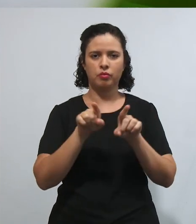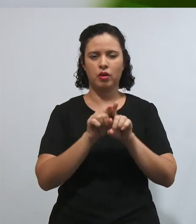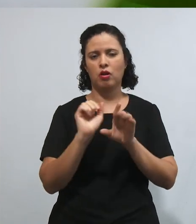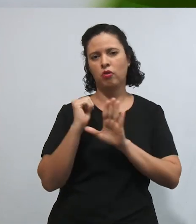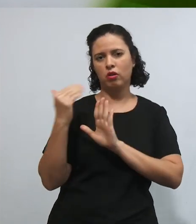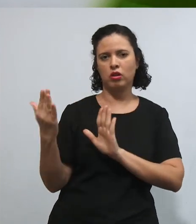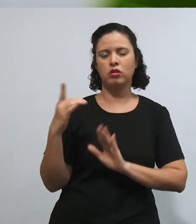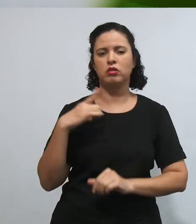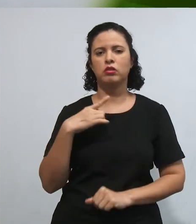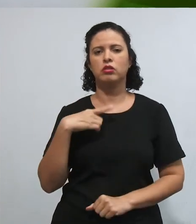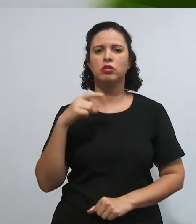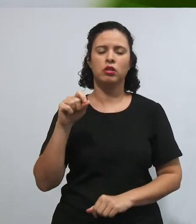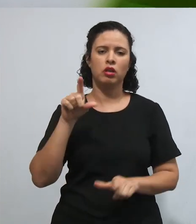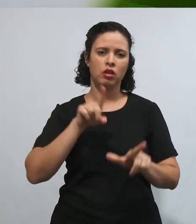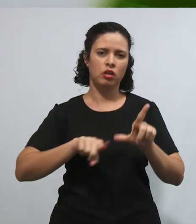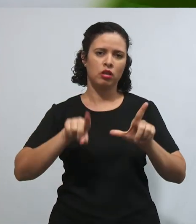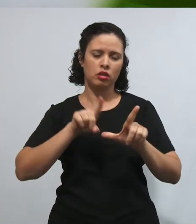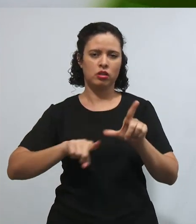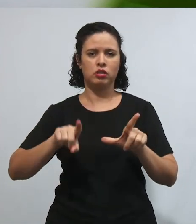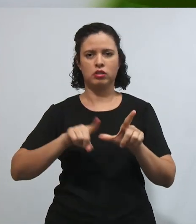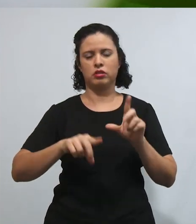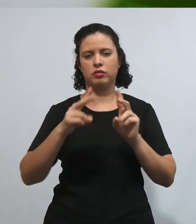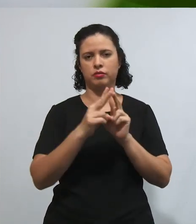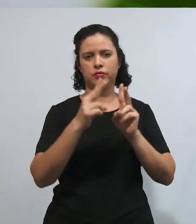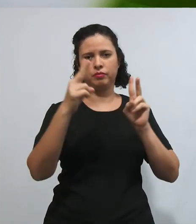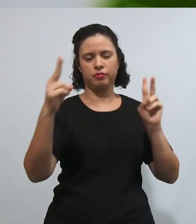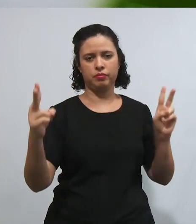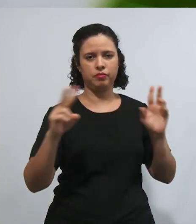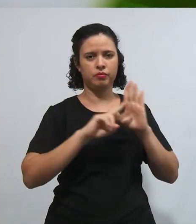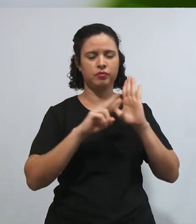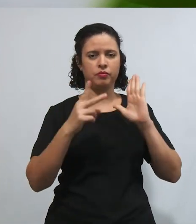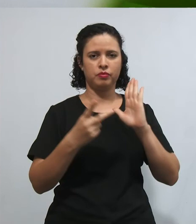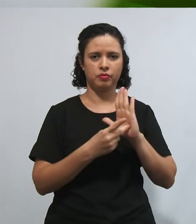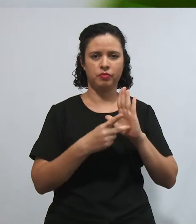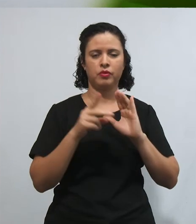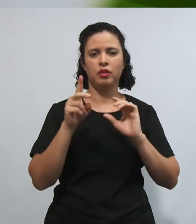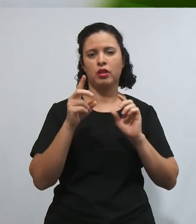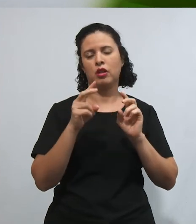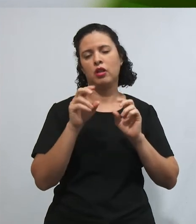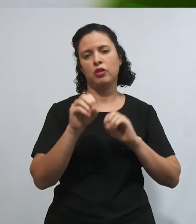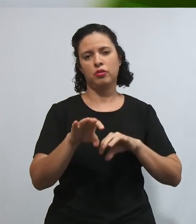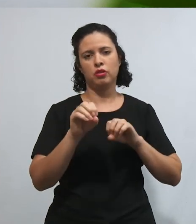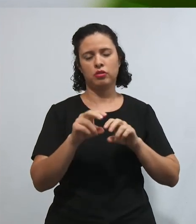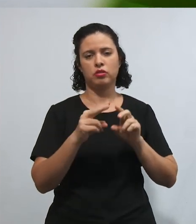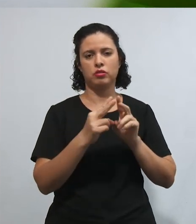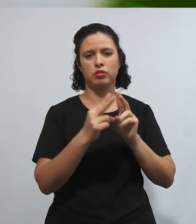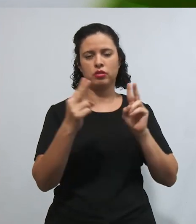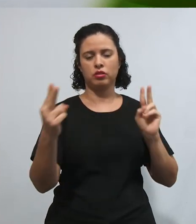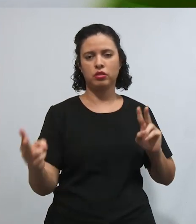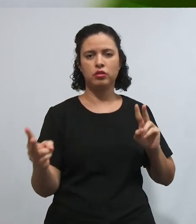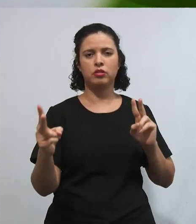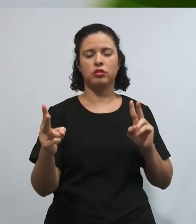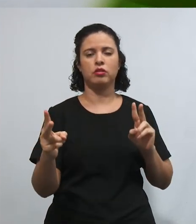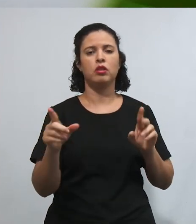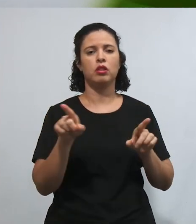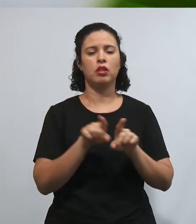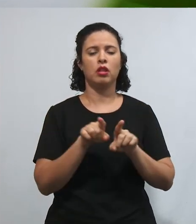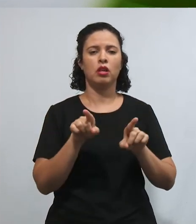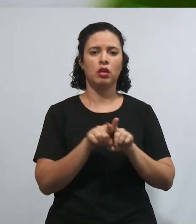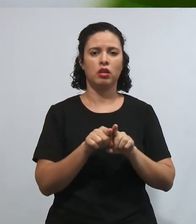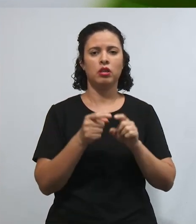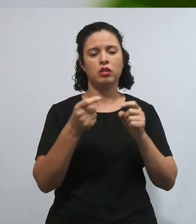lado temos as letras EAD, que significa Educação à Distância. Logo abaixo está escrito